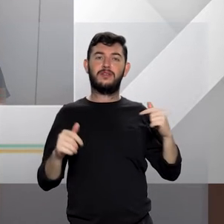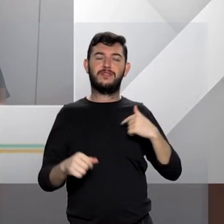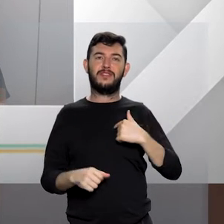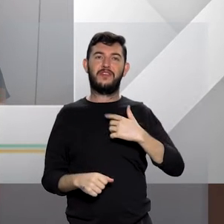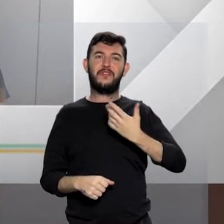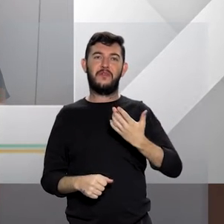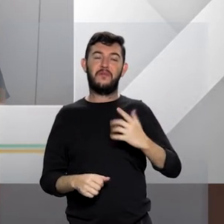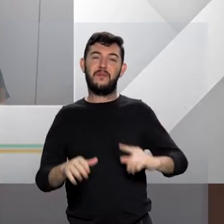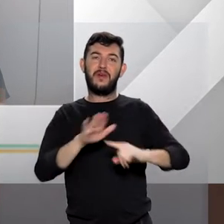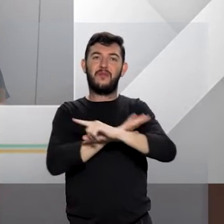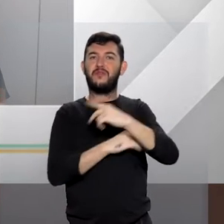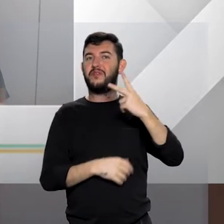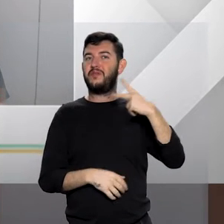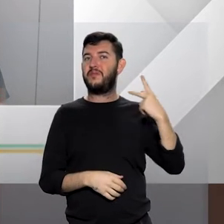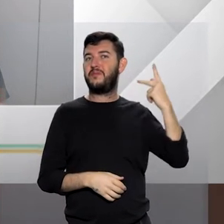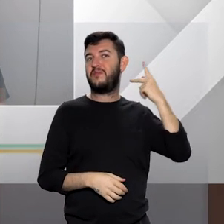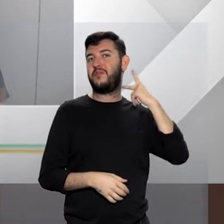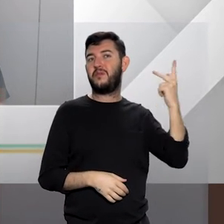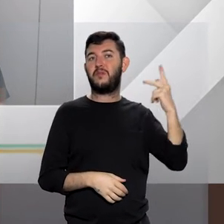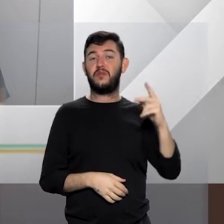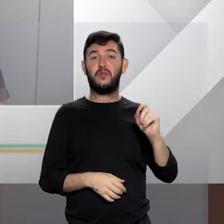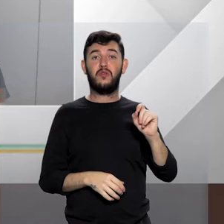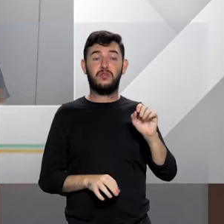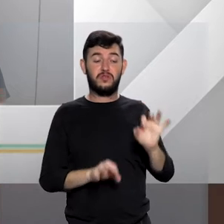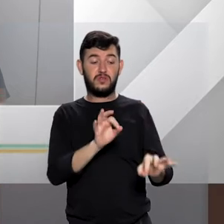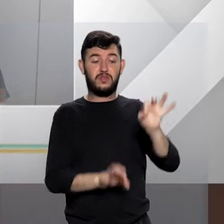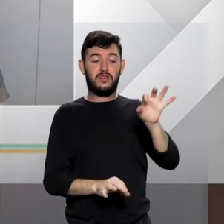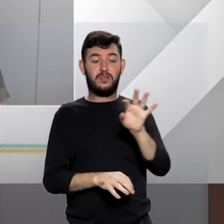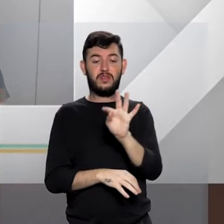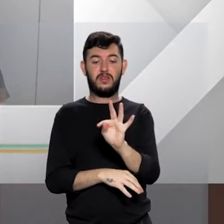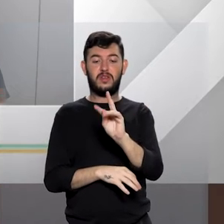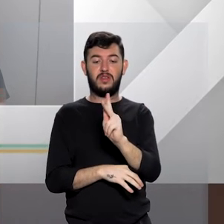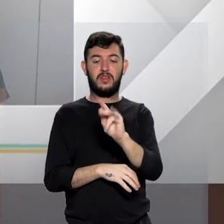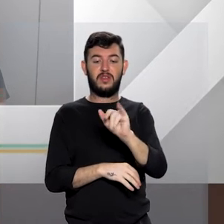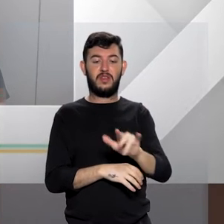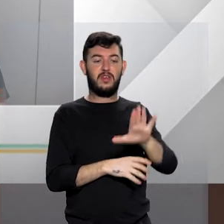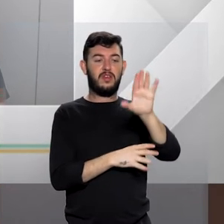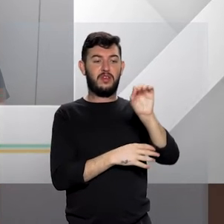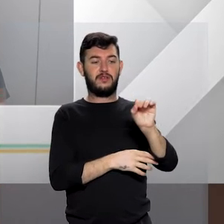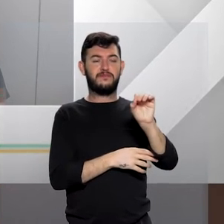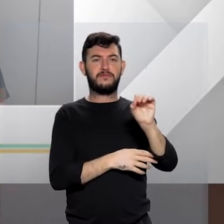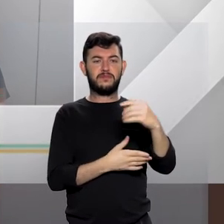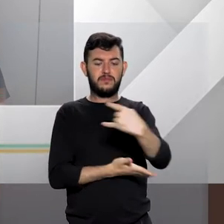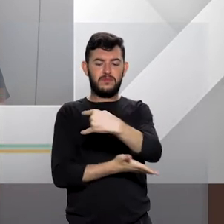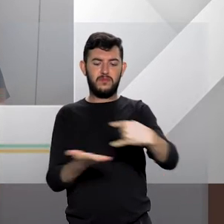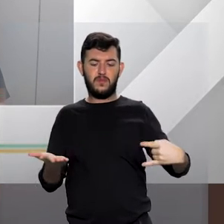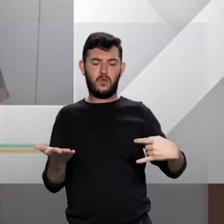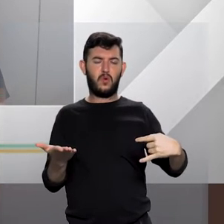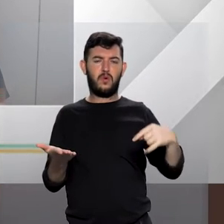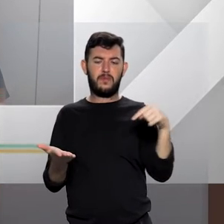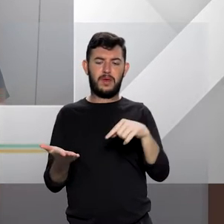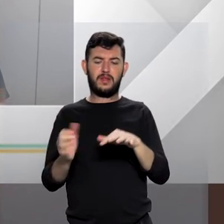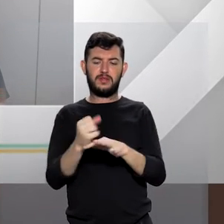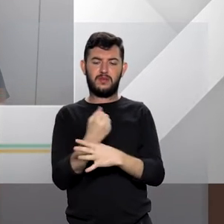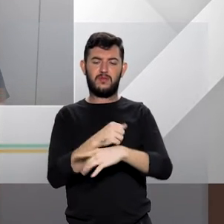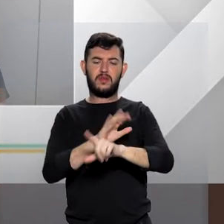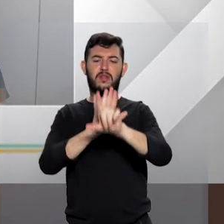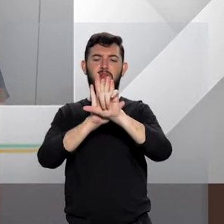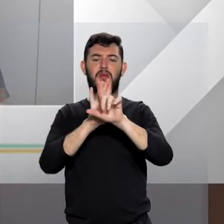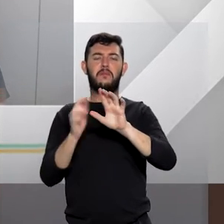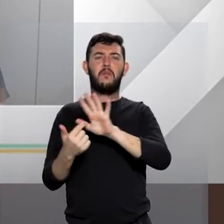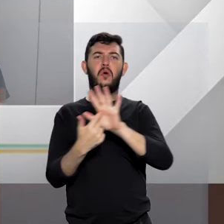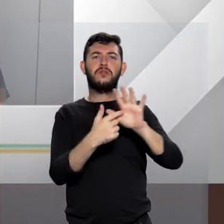saber agora do promotor Tiago Perubon o que esse diploma legal determina em termos práticos quanto a medidas de prevenção,